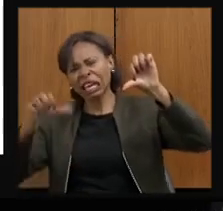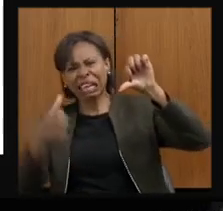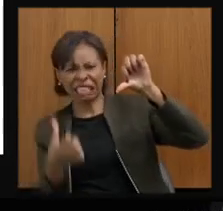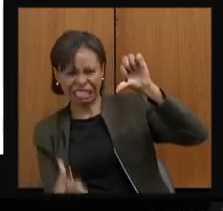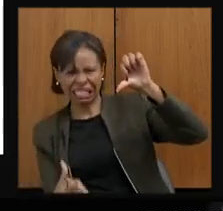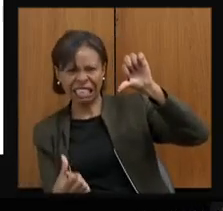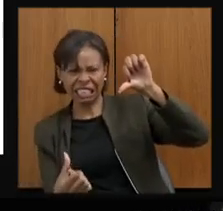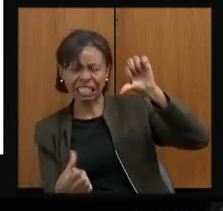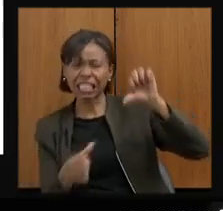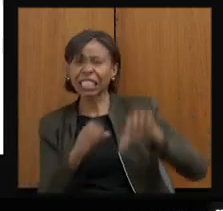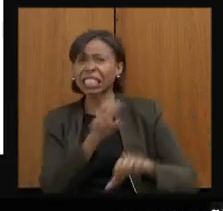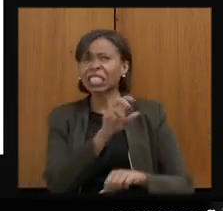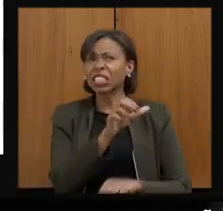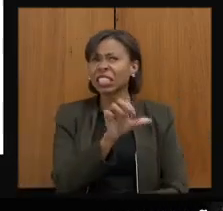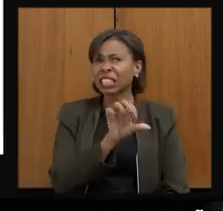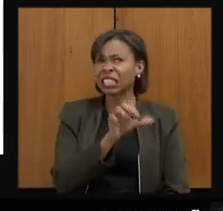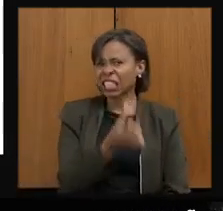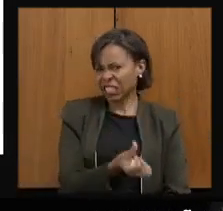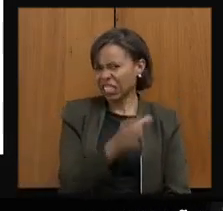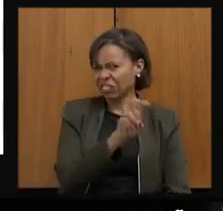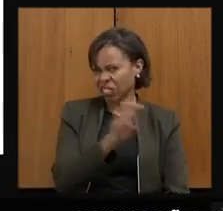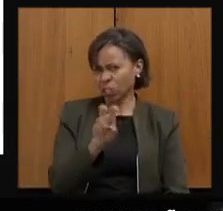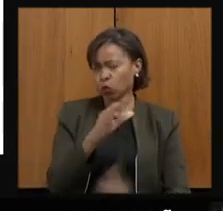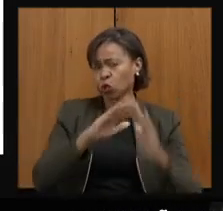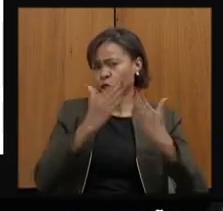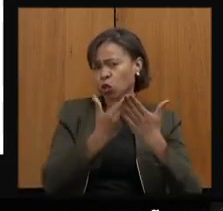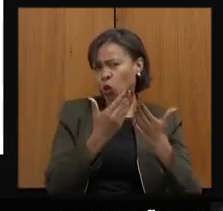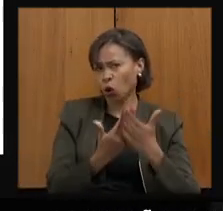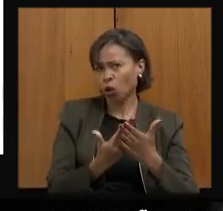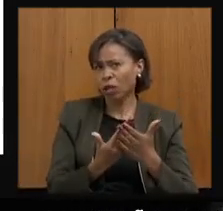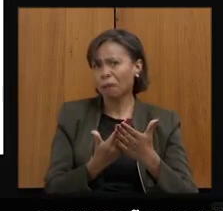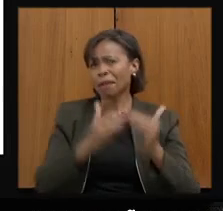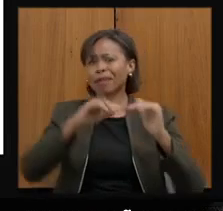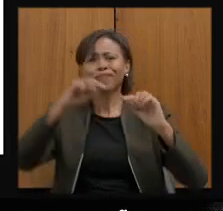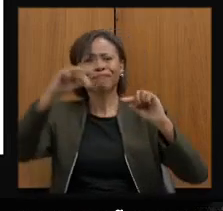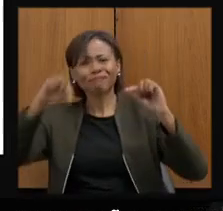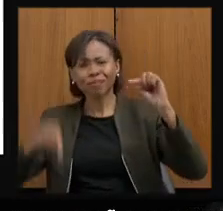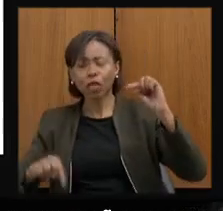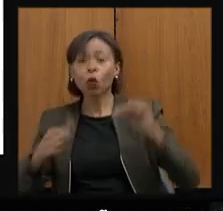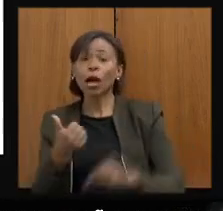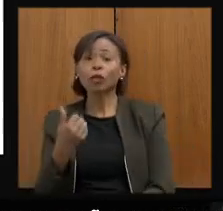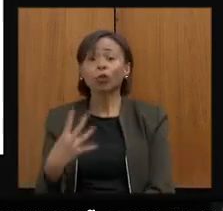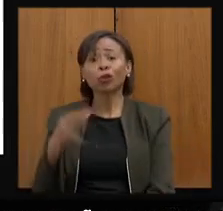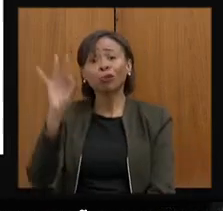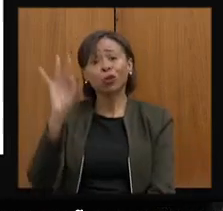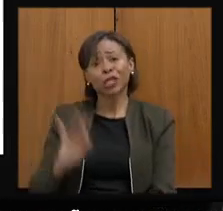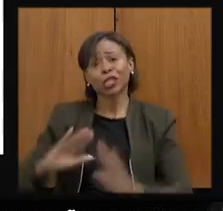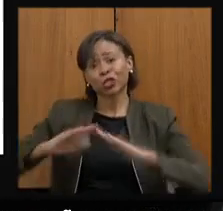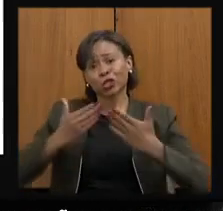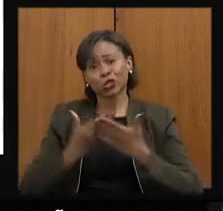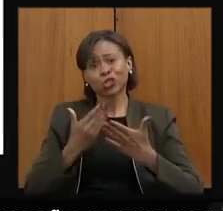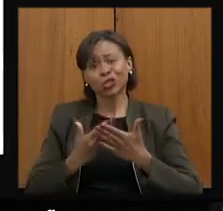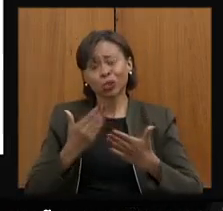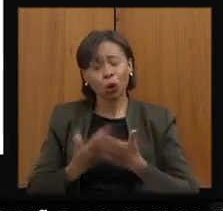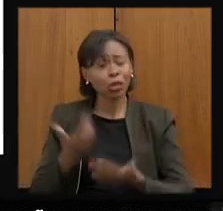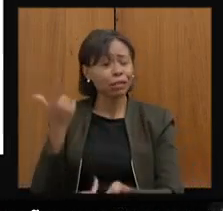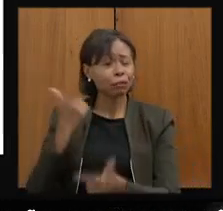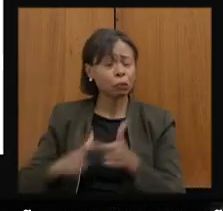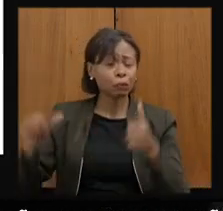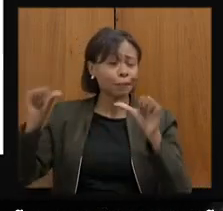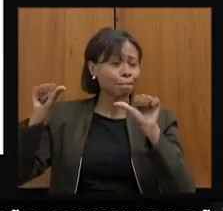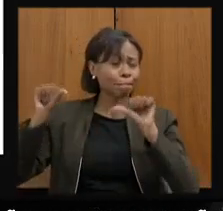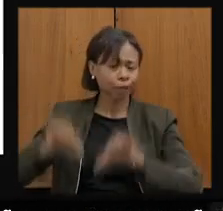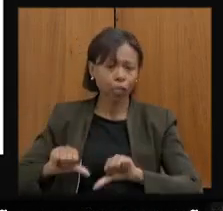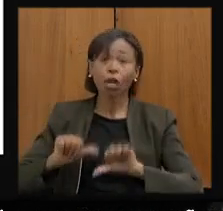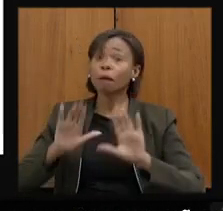escolas para 90 escolas. Então, mantemos apenas 14% das escolas em situação extremamente crítica. e gostaria